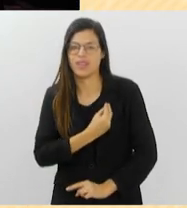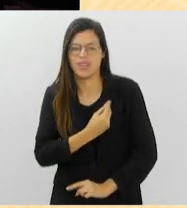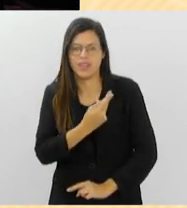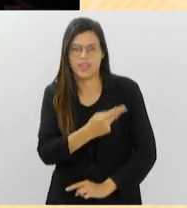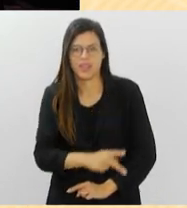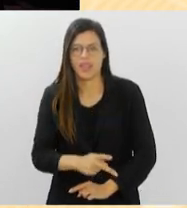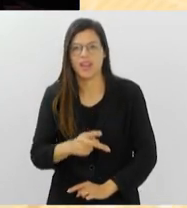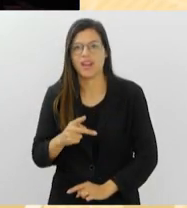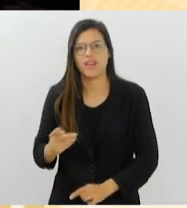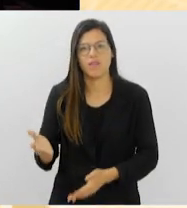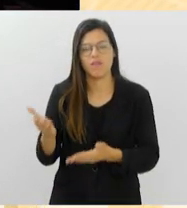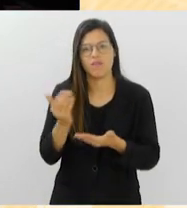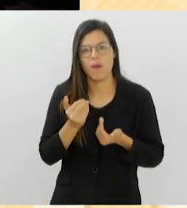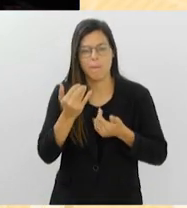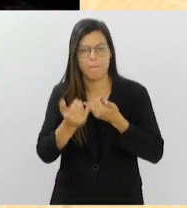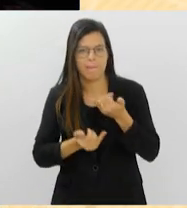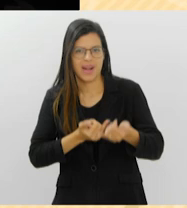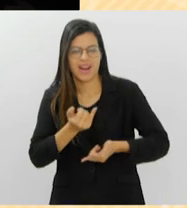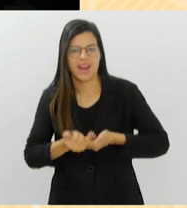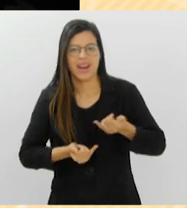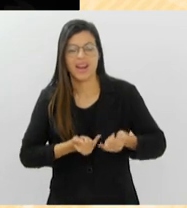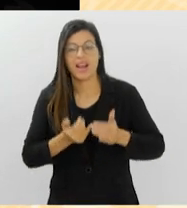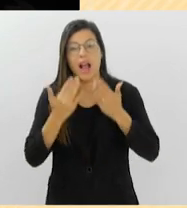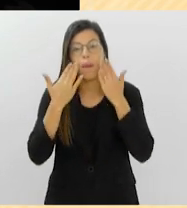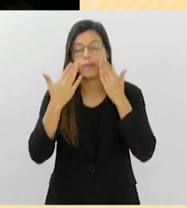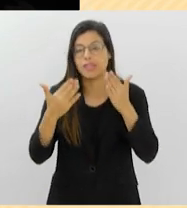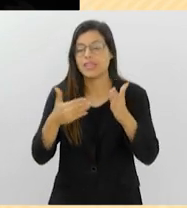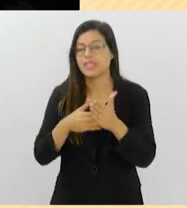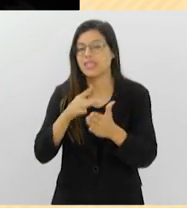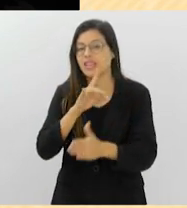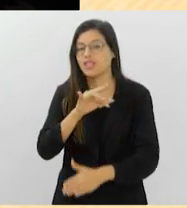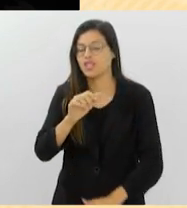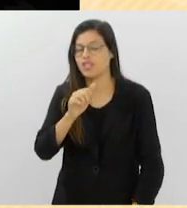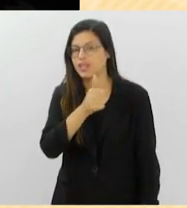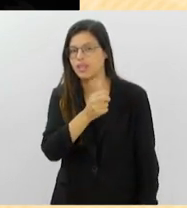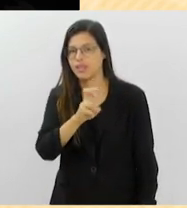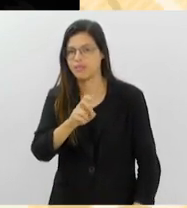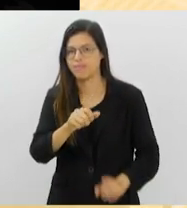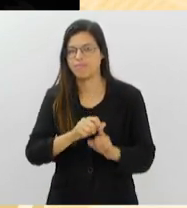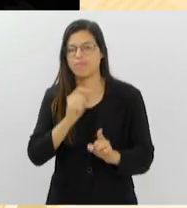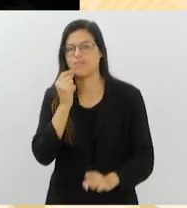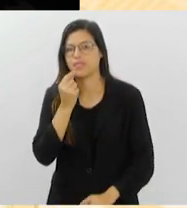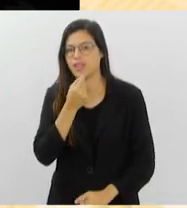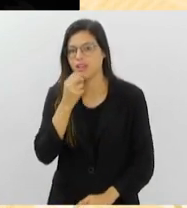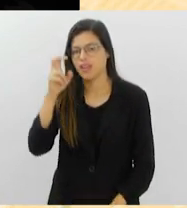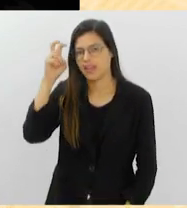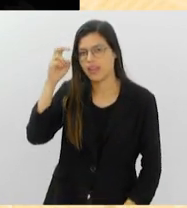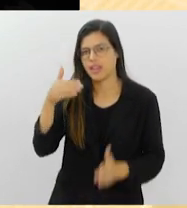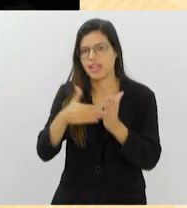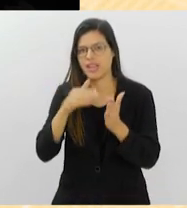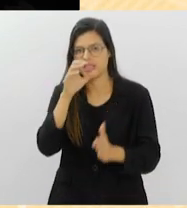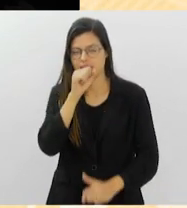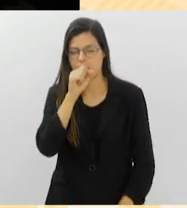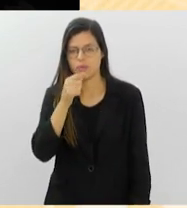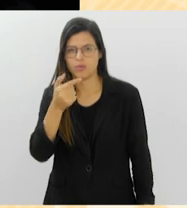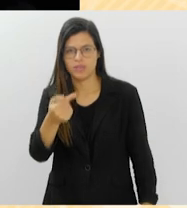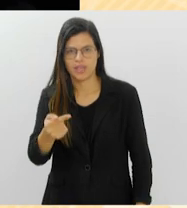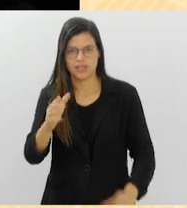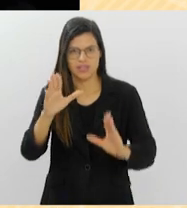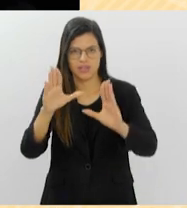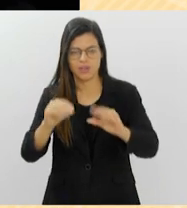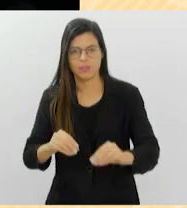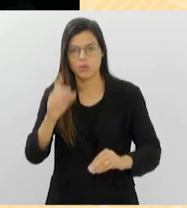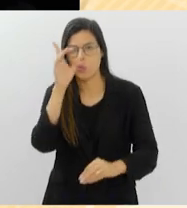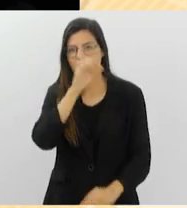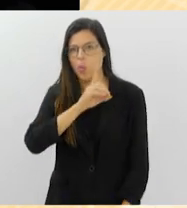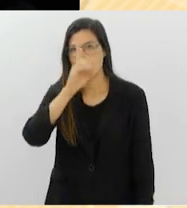Let's Play That, ou Vamos Brincar Daquilo, se apresenta até o dia 15 de setembro, de quinta a sábado, às 7 horas da noite, e